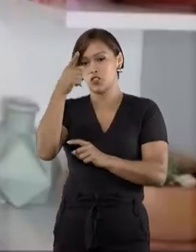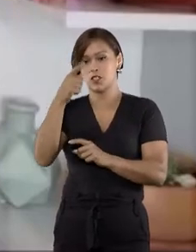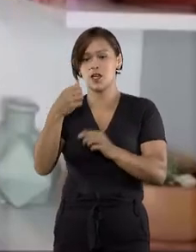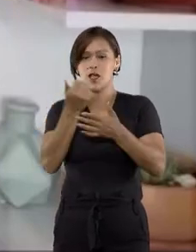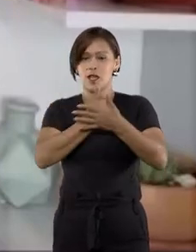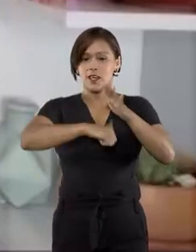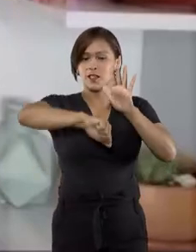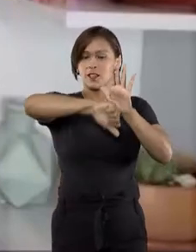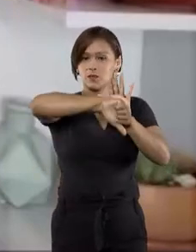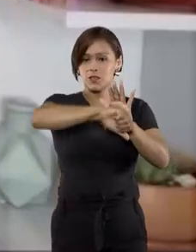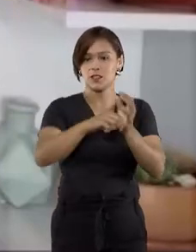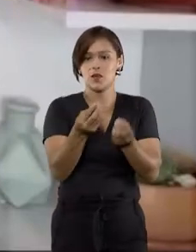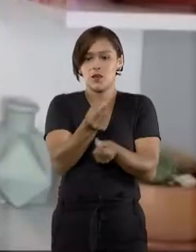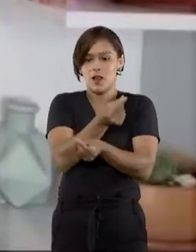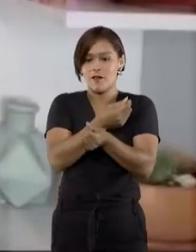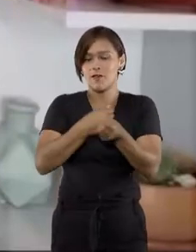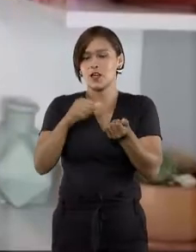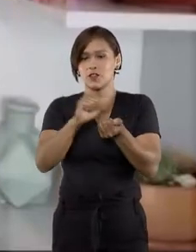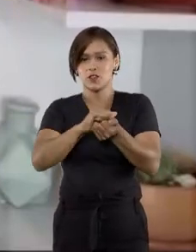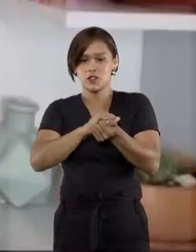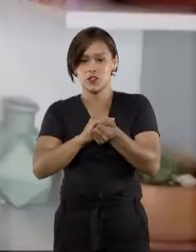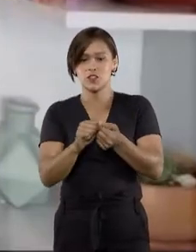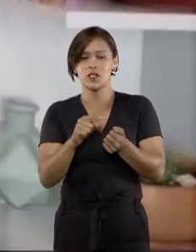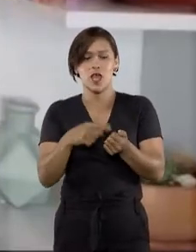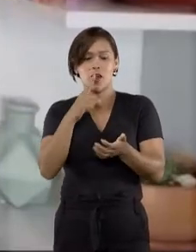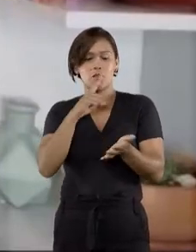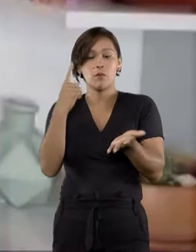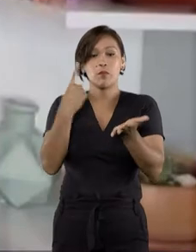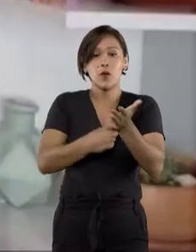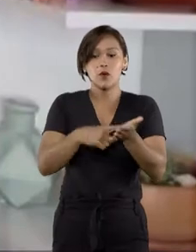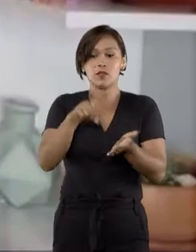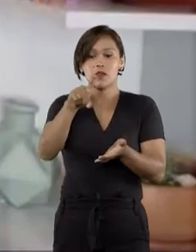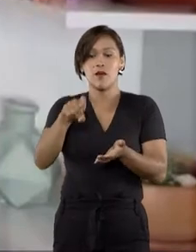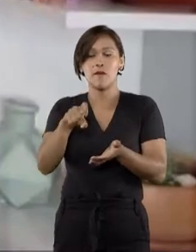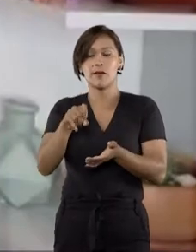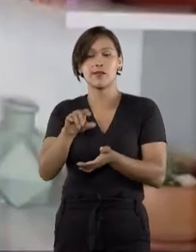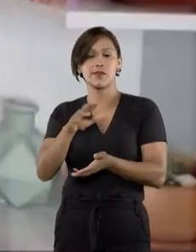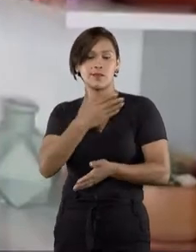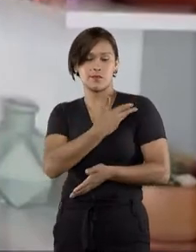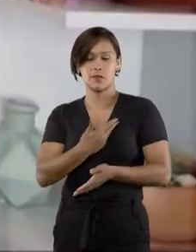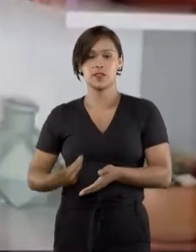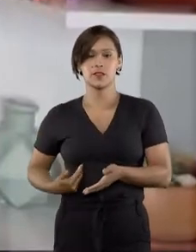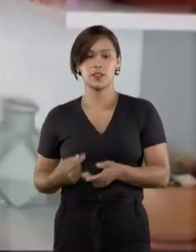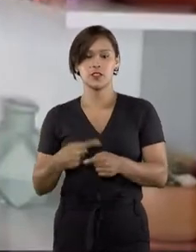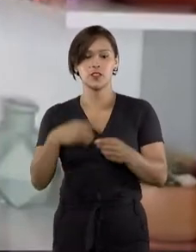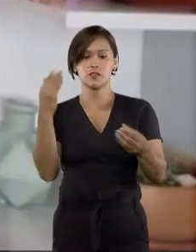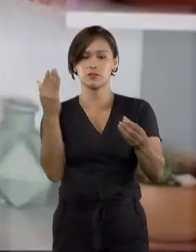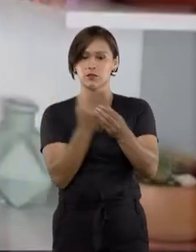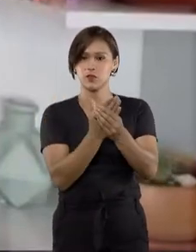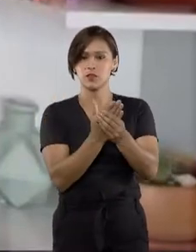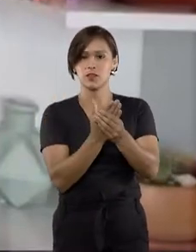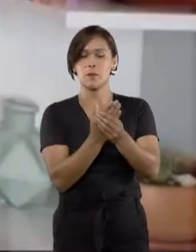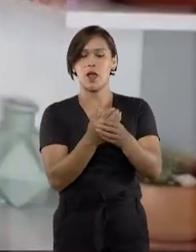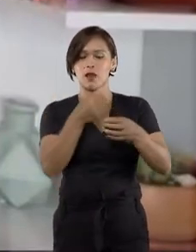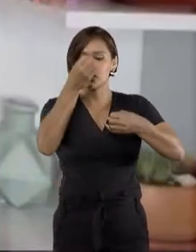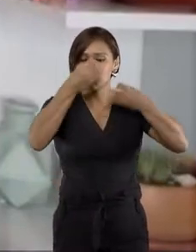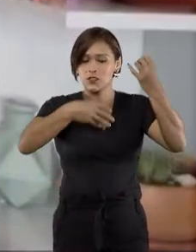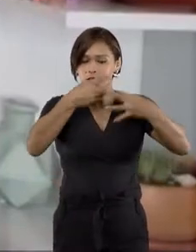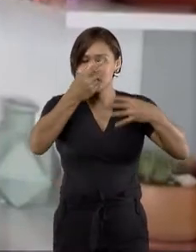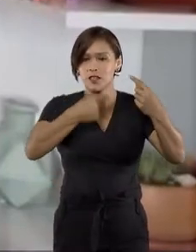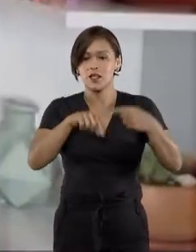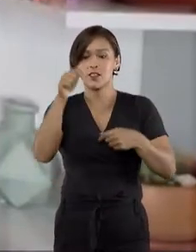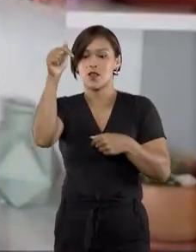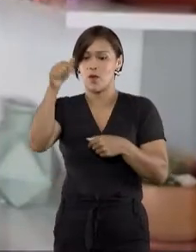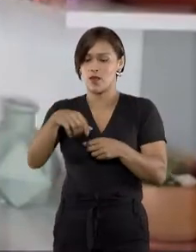crimes de corrupção passiva e lavagem de dinheiro imputados ao ex-presidente. E no julgamento dos embargos de declaração em setembro deste